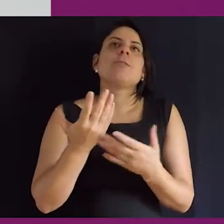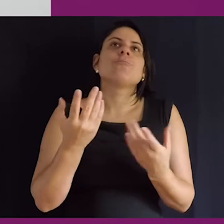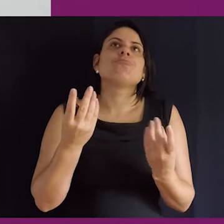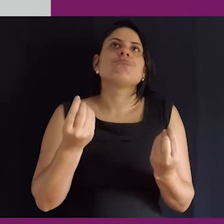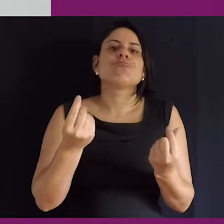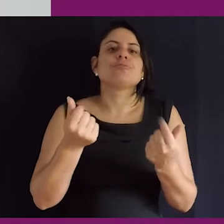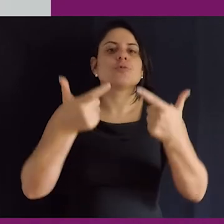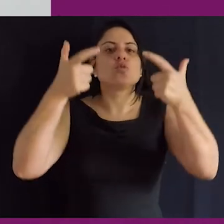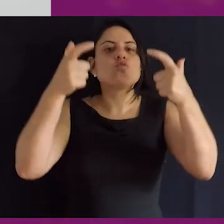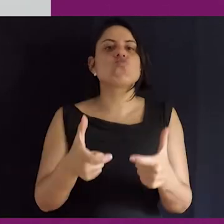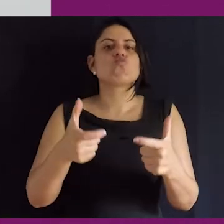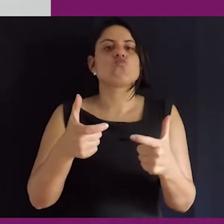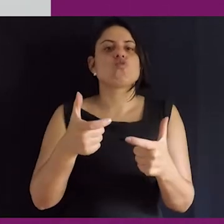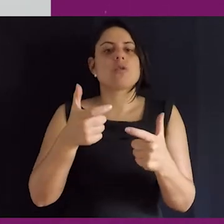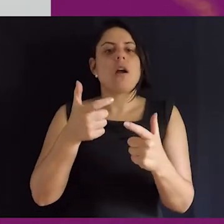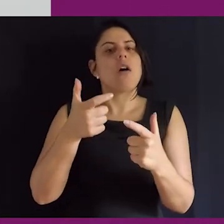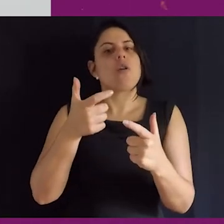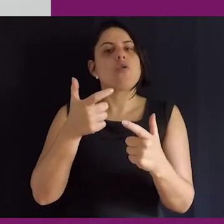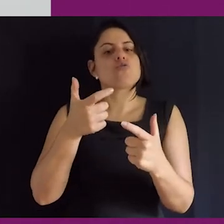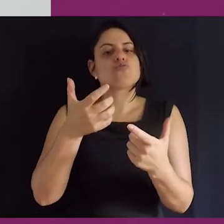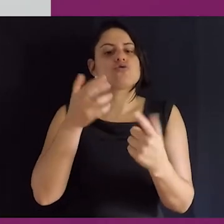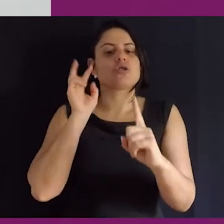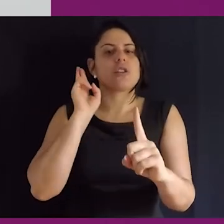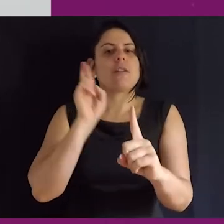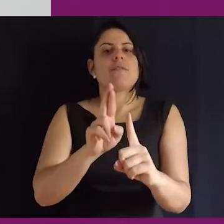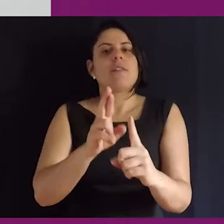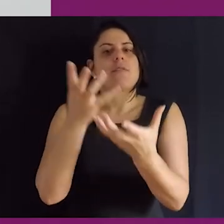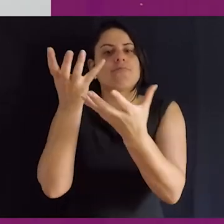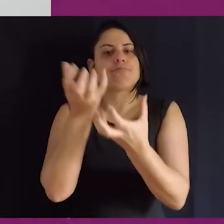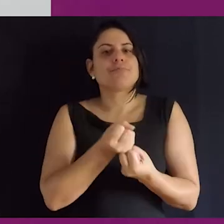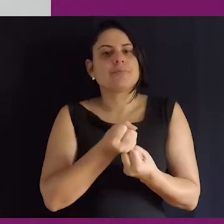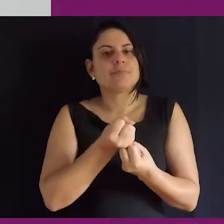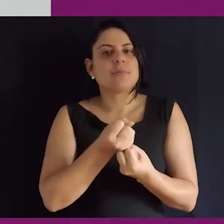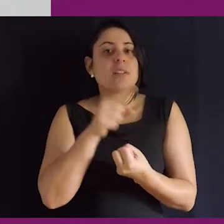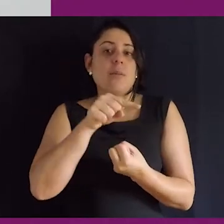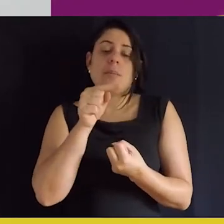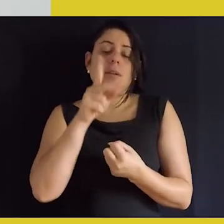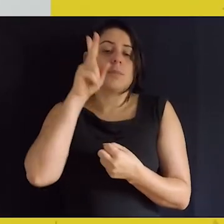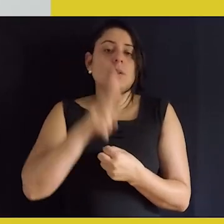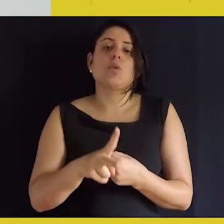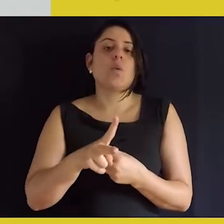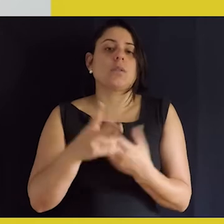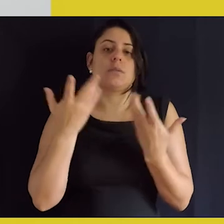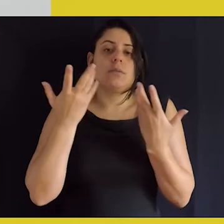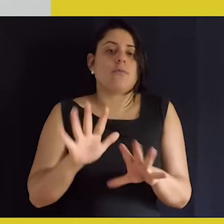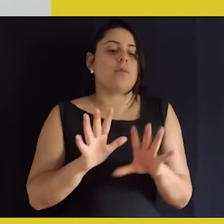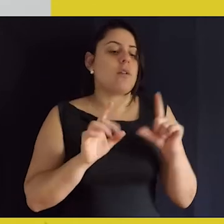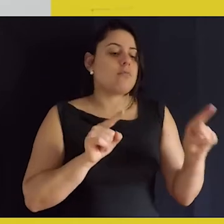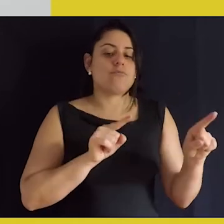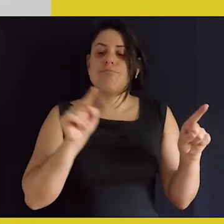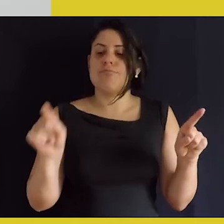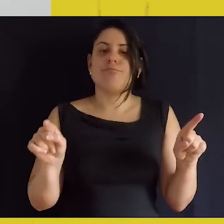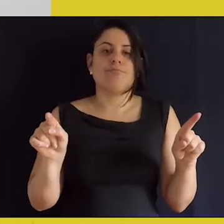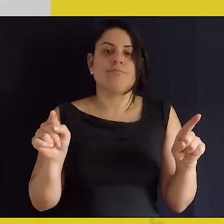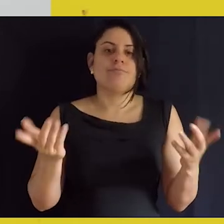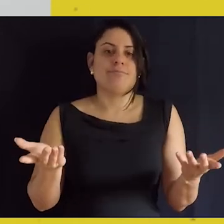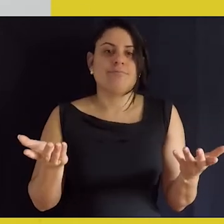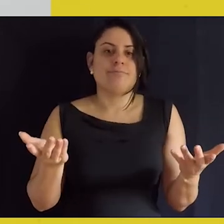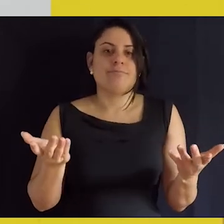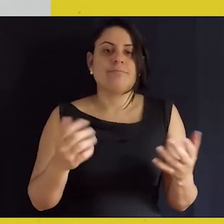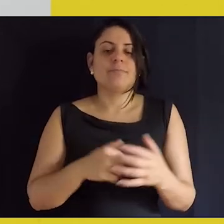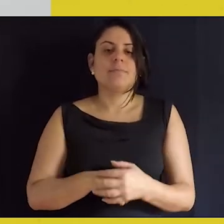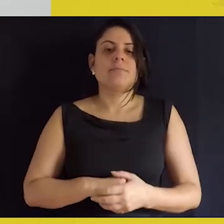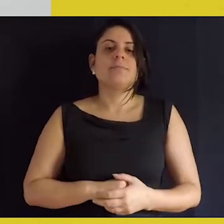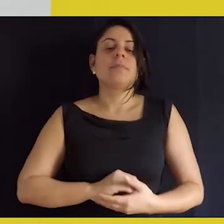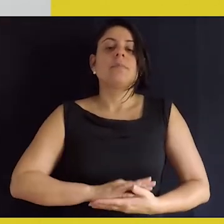a criação de um local de refúgio para pessoas que não fazem parte desse padrão